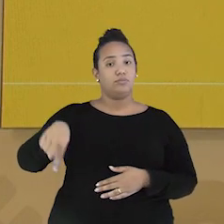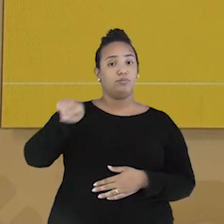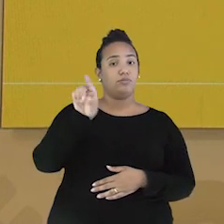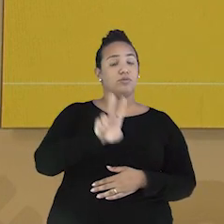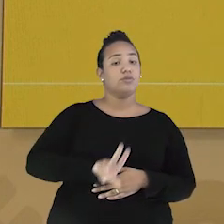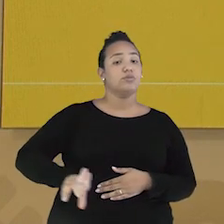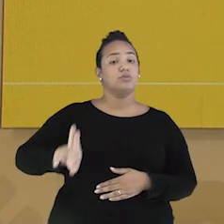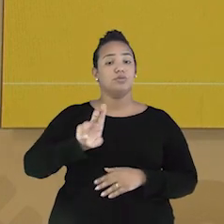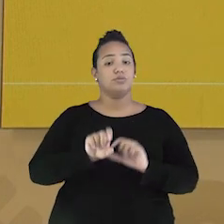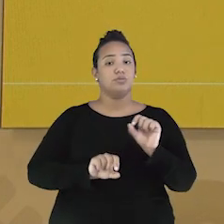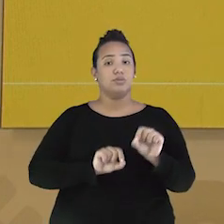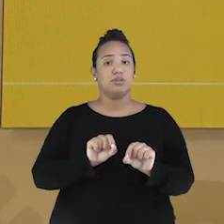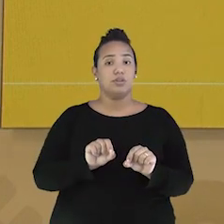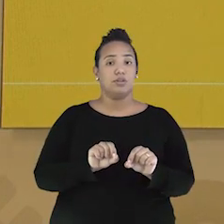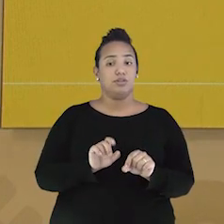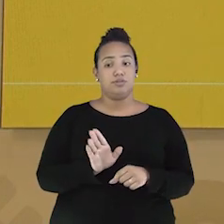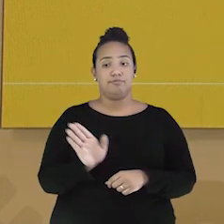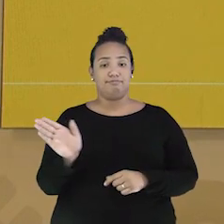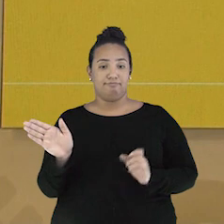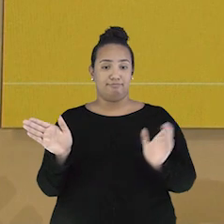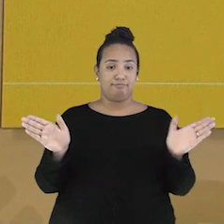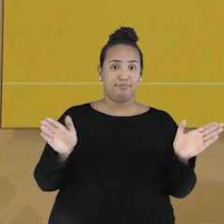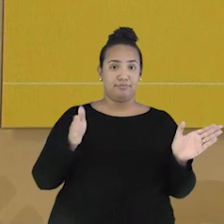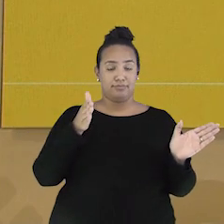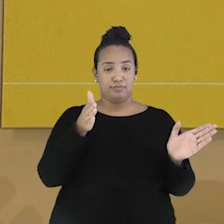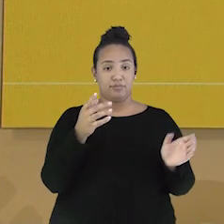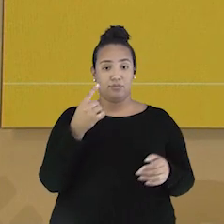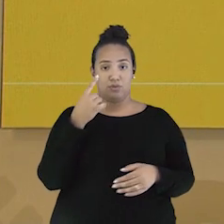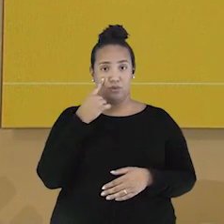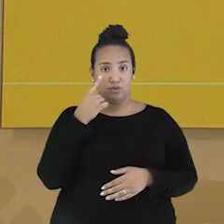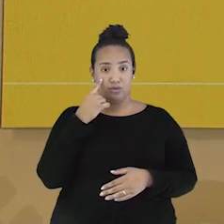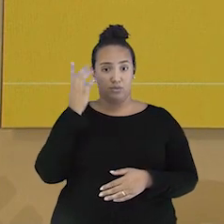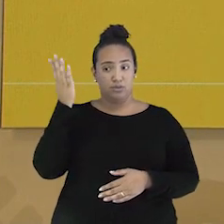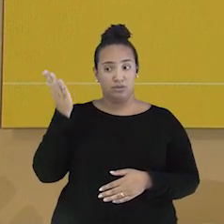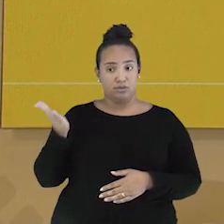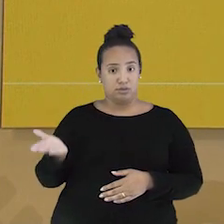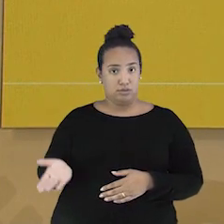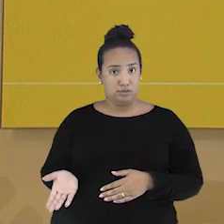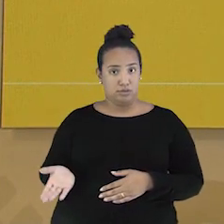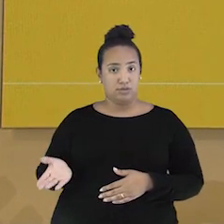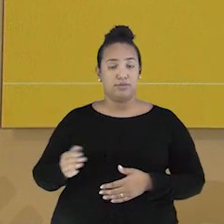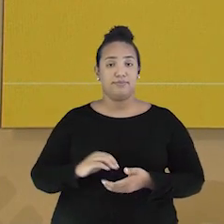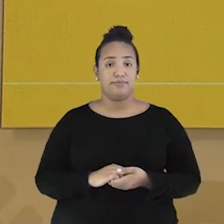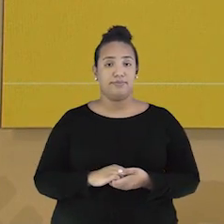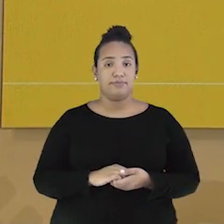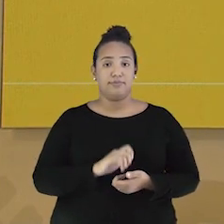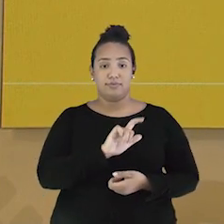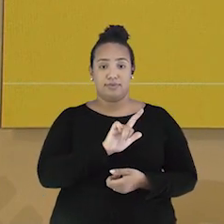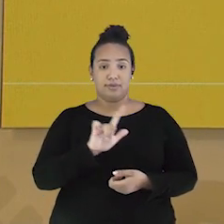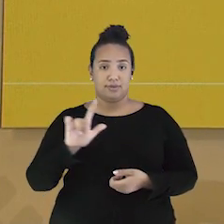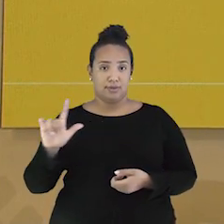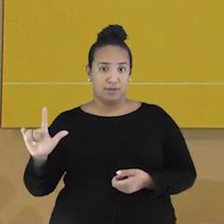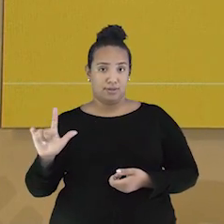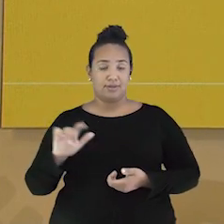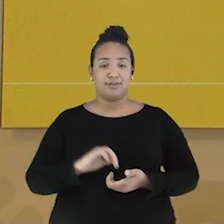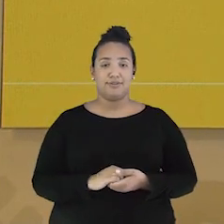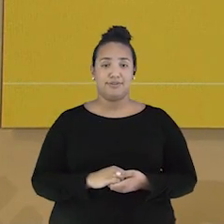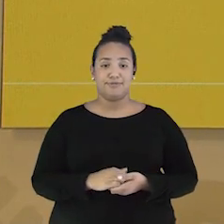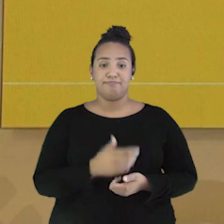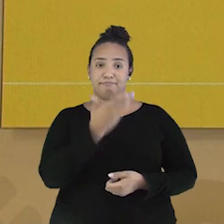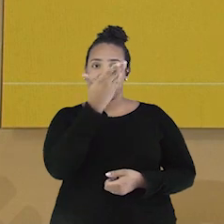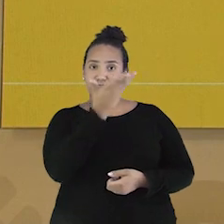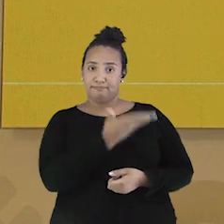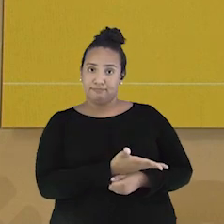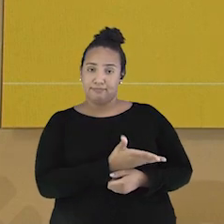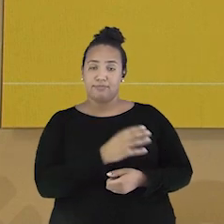nós usarmos as direções. Por exemplo, aqui do meu lado direito vai estar o leste. Do meu